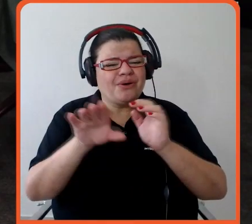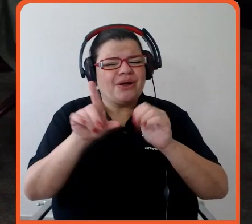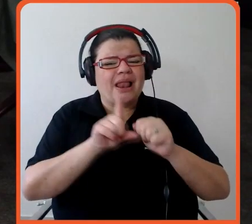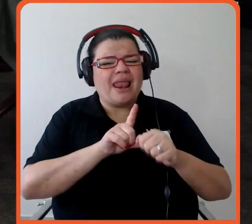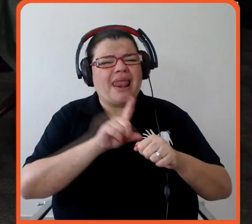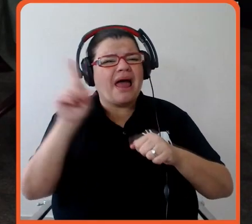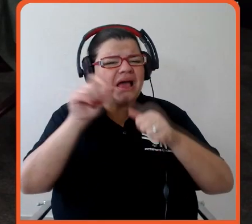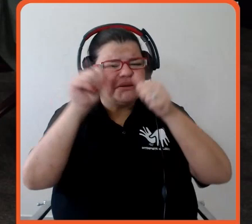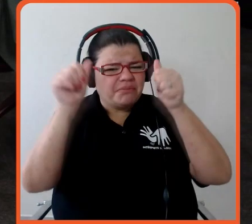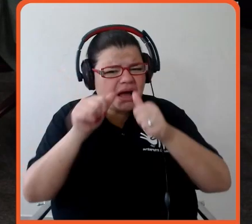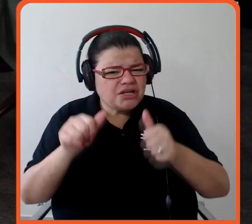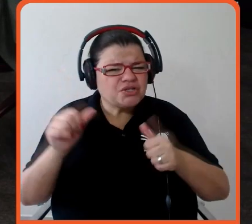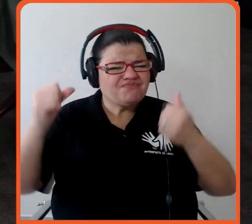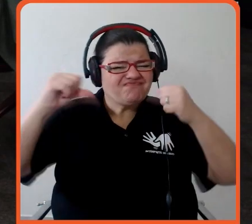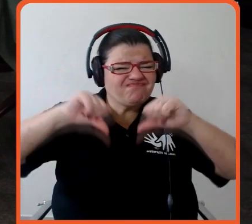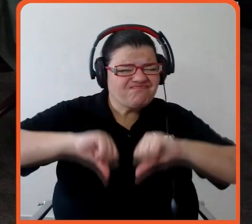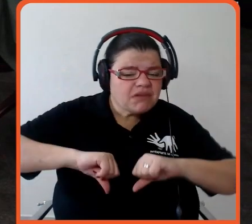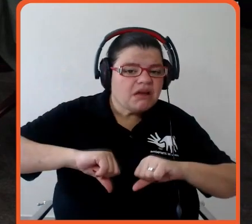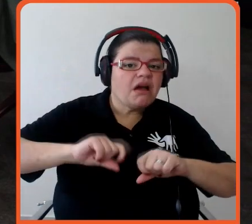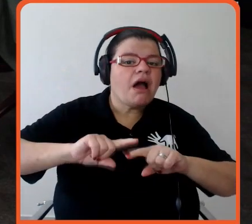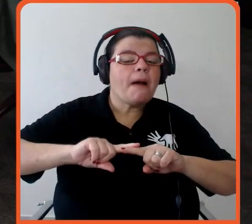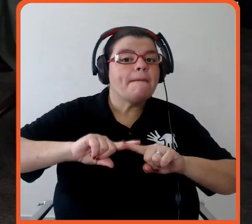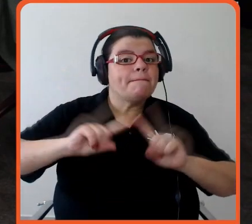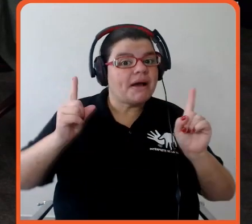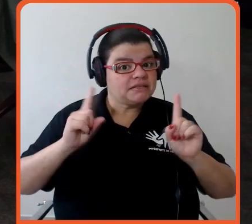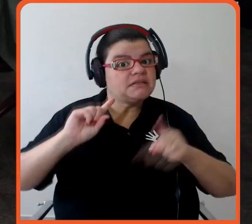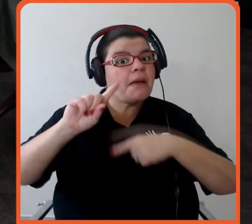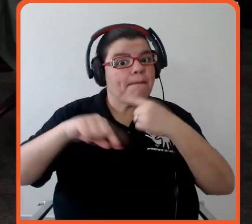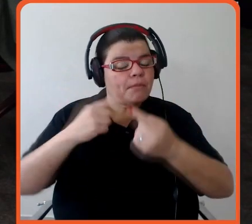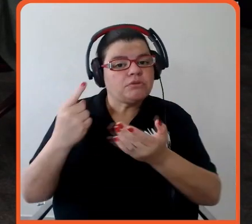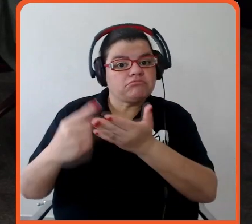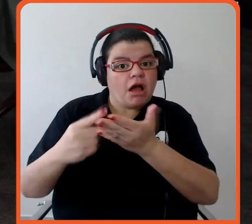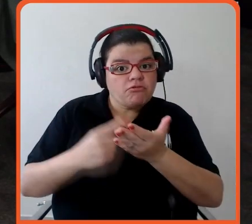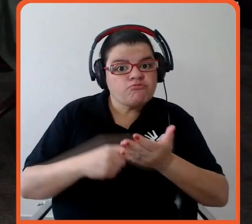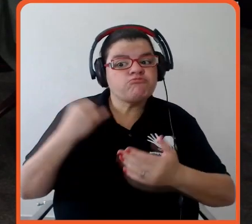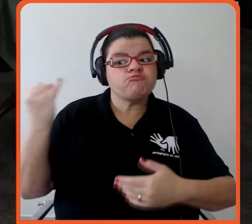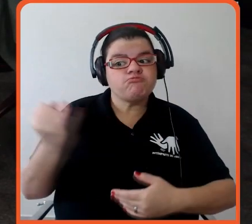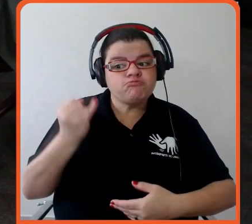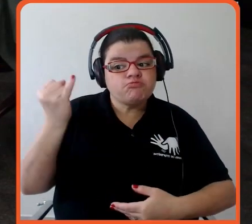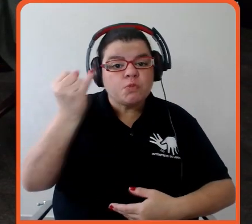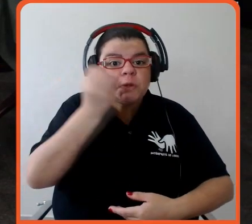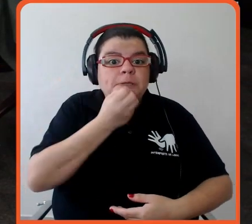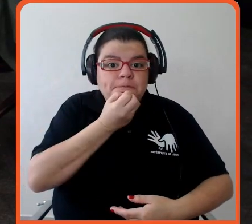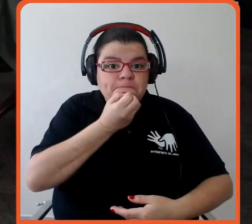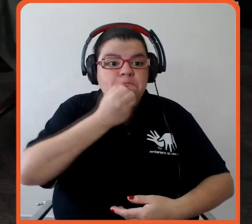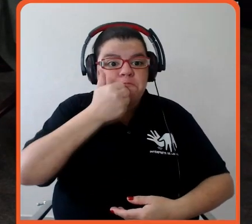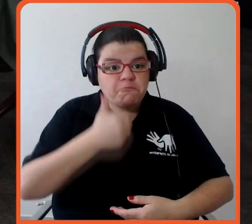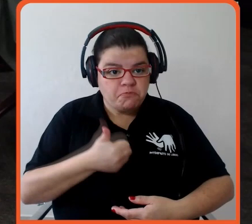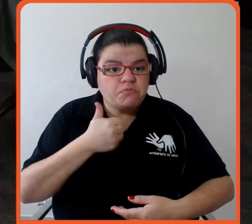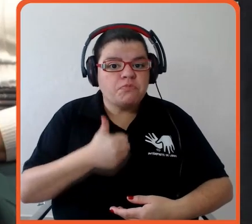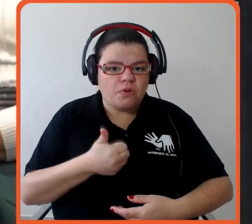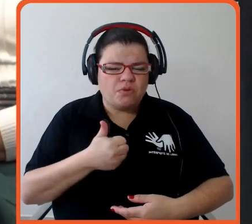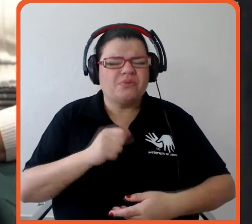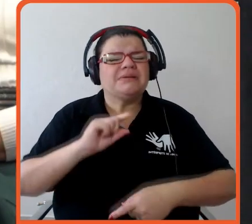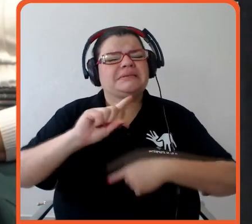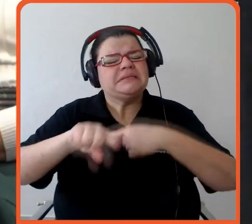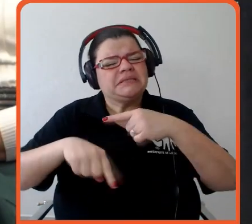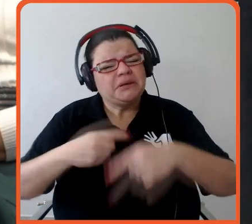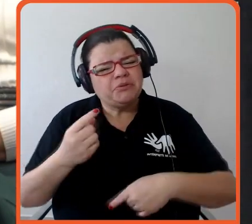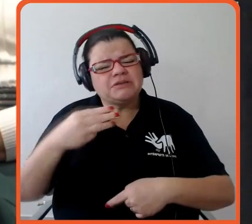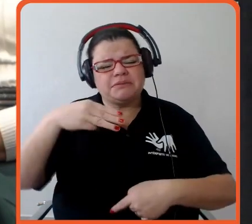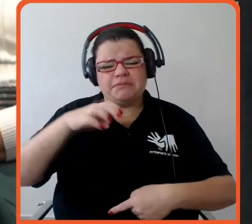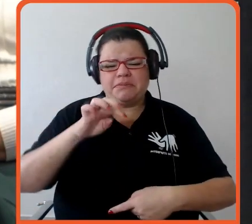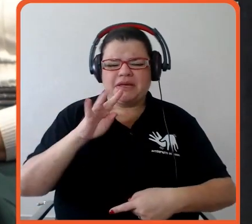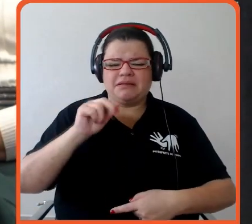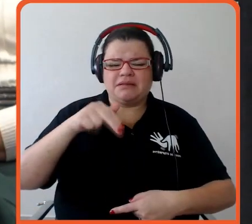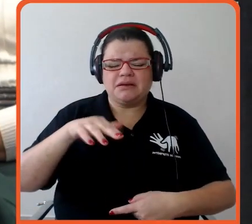importantes, né? Depois o Paulo vai falar, inclusive, um pouco sobre eles, né? O de metano, o de desmatamento, entrou nesses acordos que são